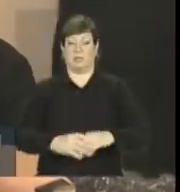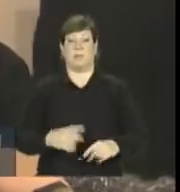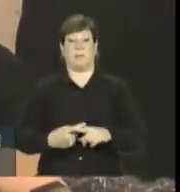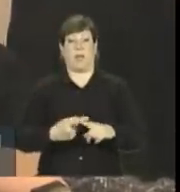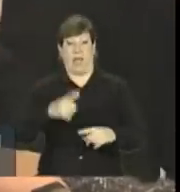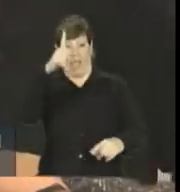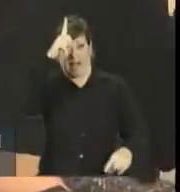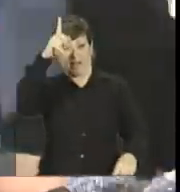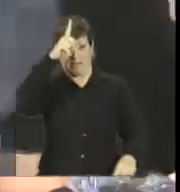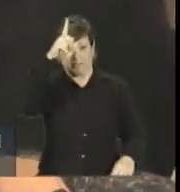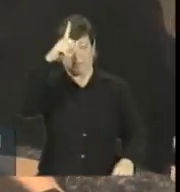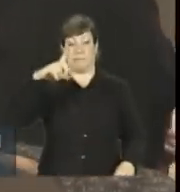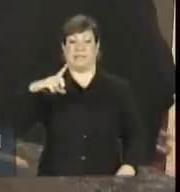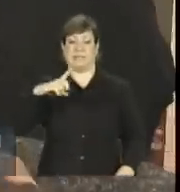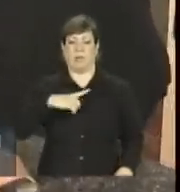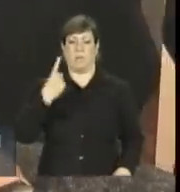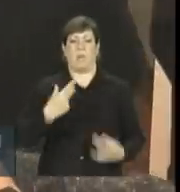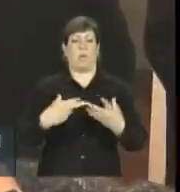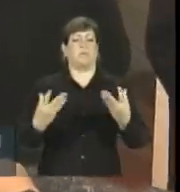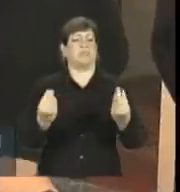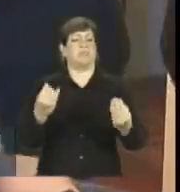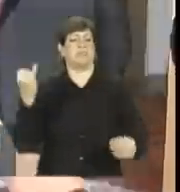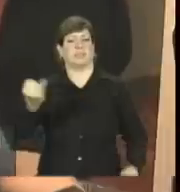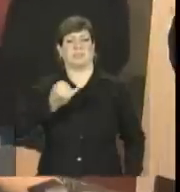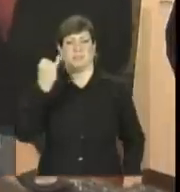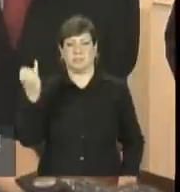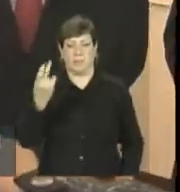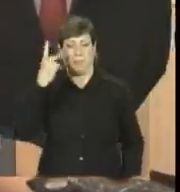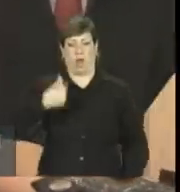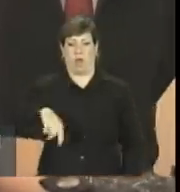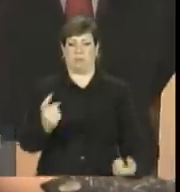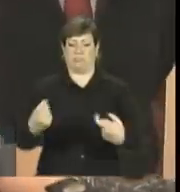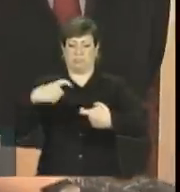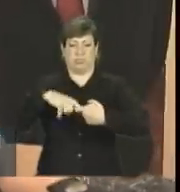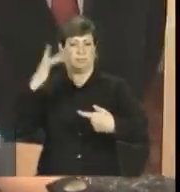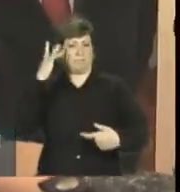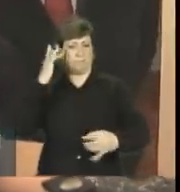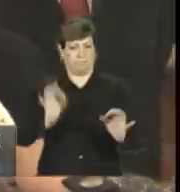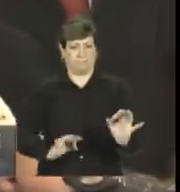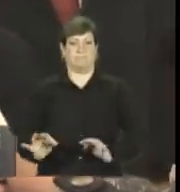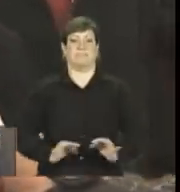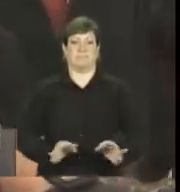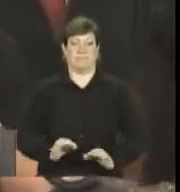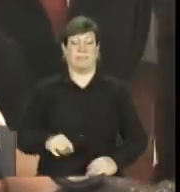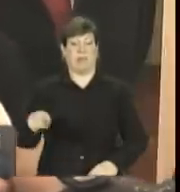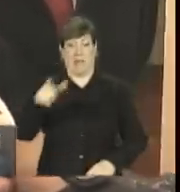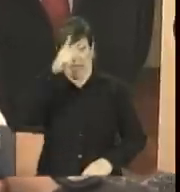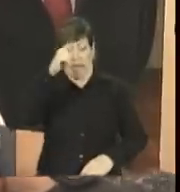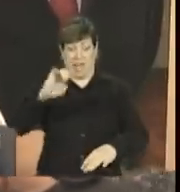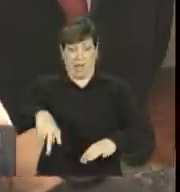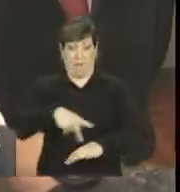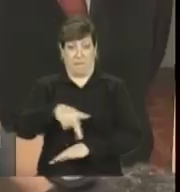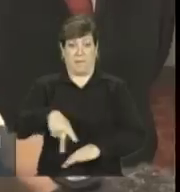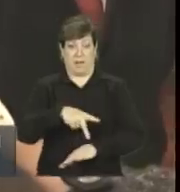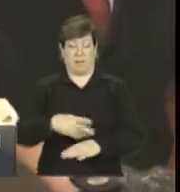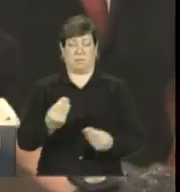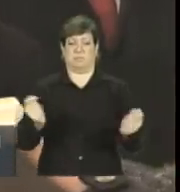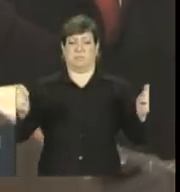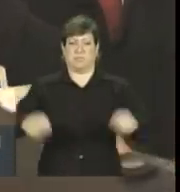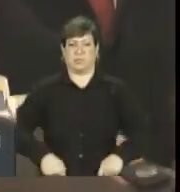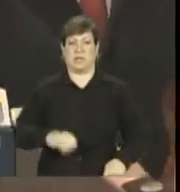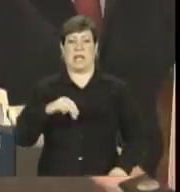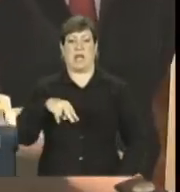Alemanha tem uma característica que para nós é essencial numa parceria estratégica. É um país com uma grande capacidade de